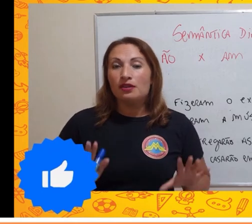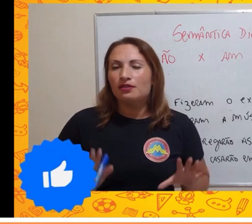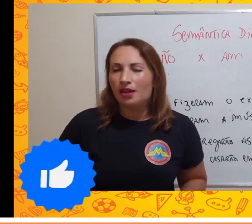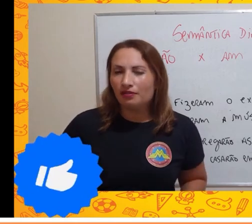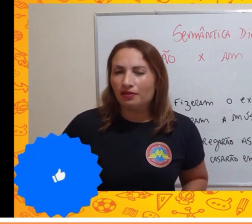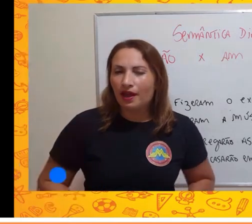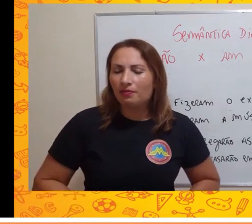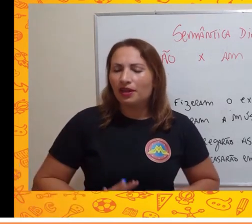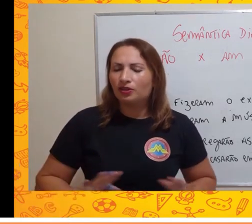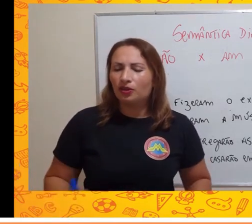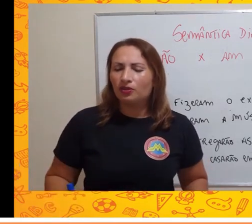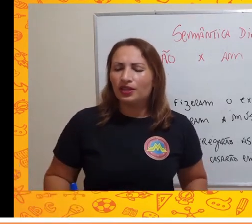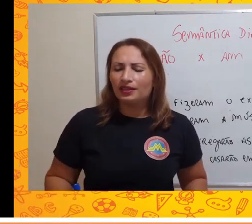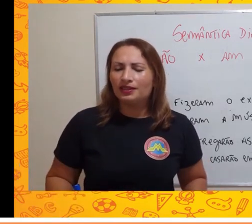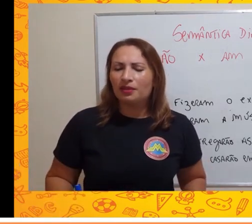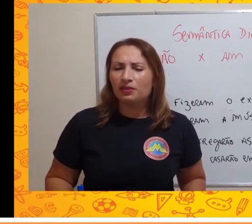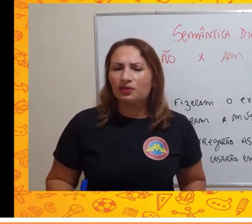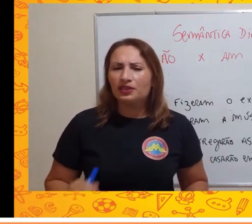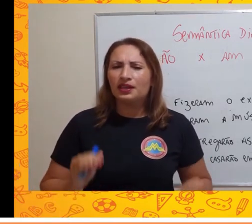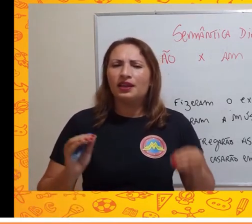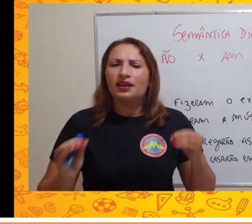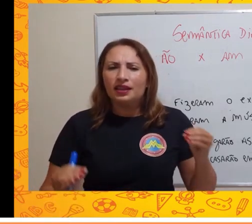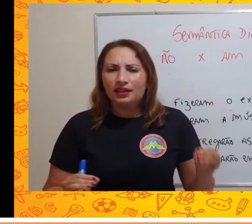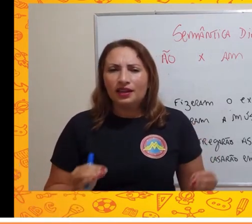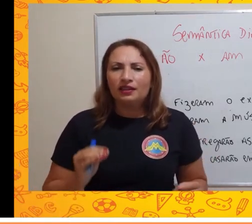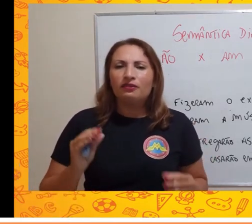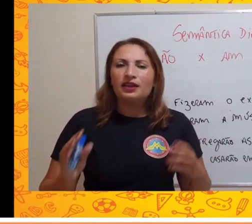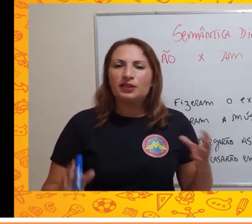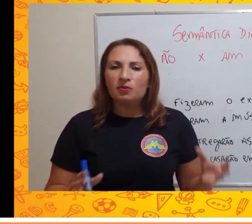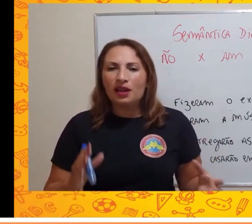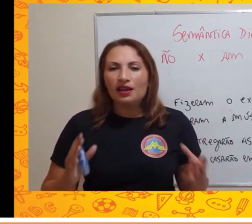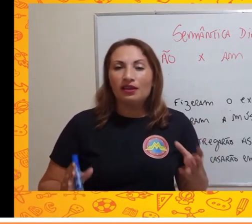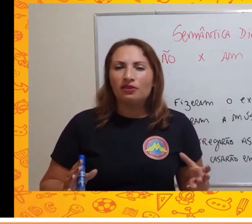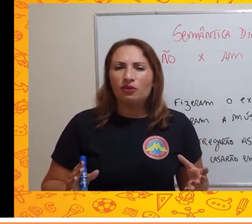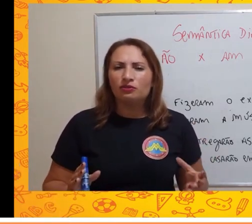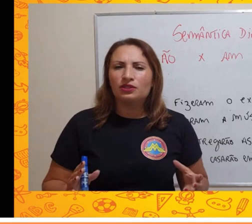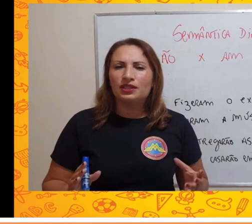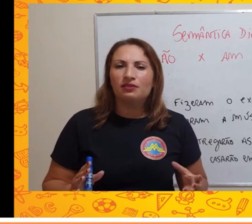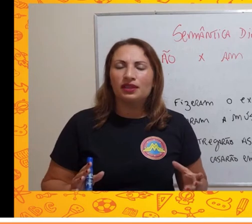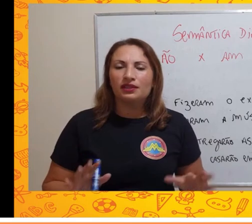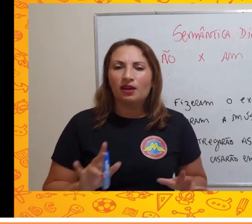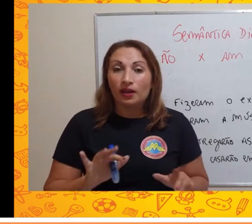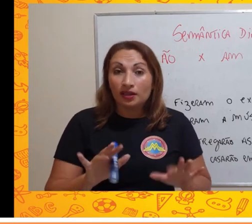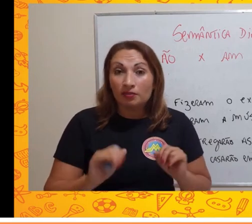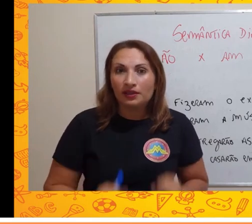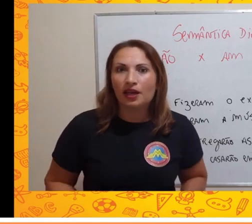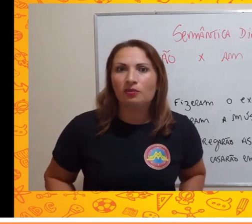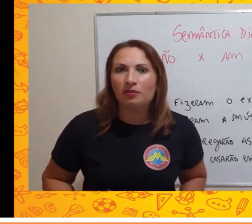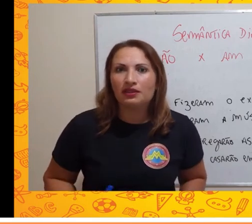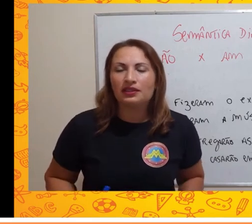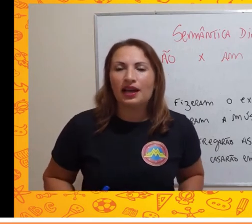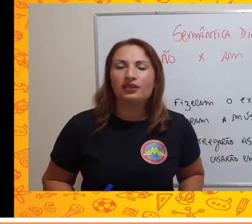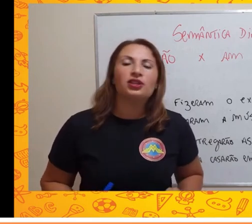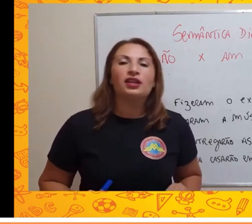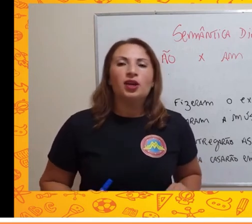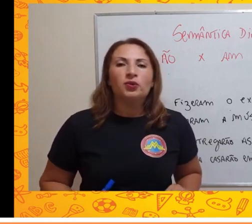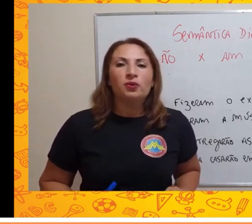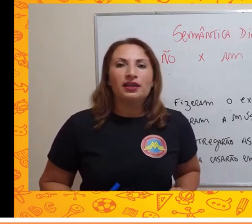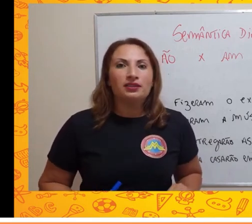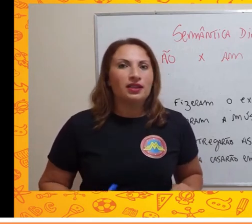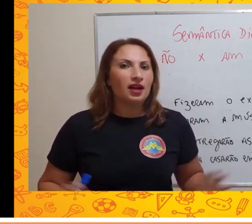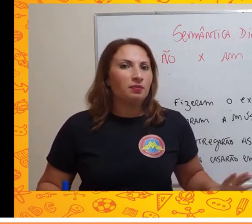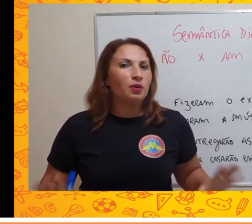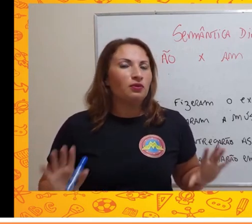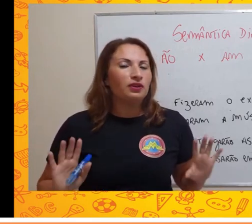vídeo e enviar para todos aqueles amigos que fazem uma leve confusão aí na hora de mandar uma mensagem